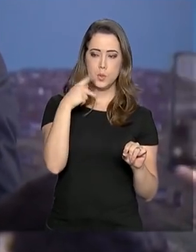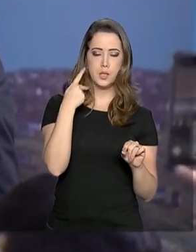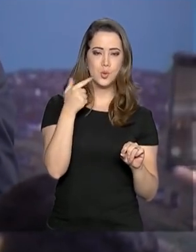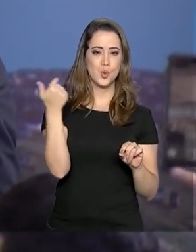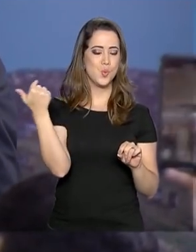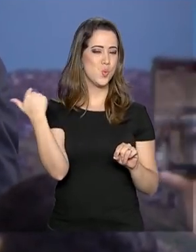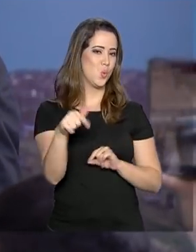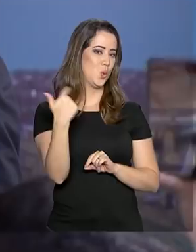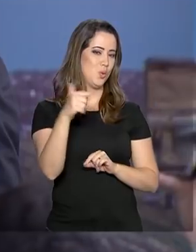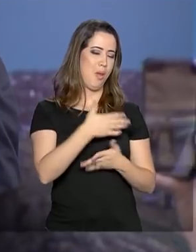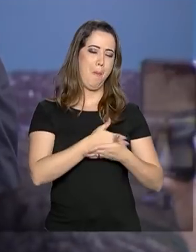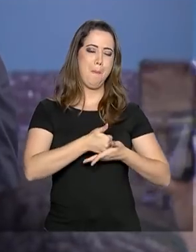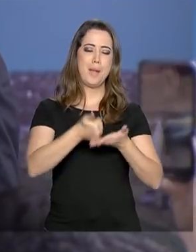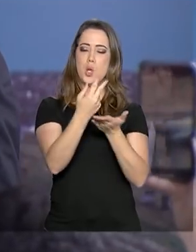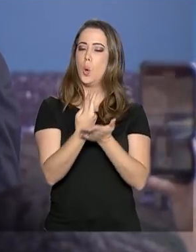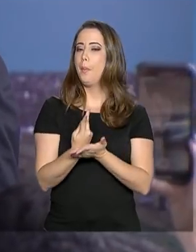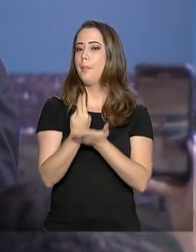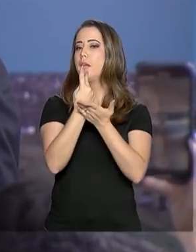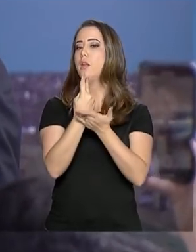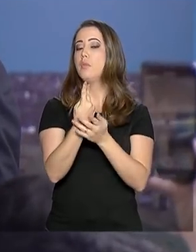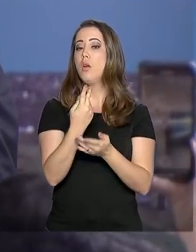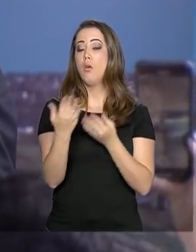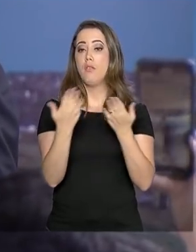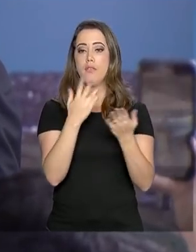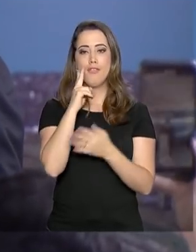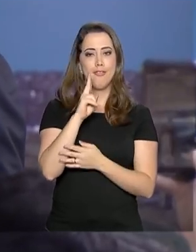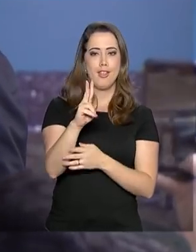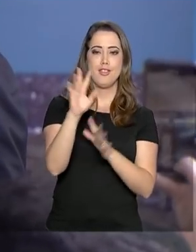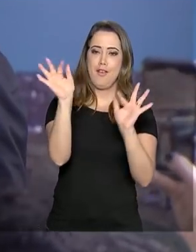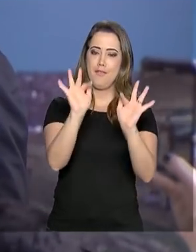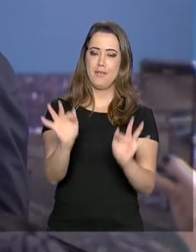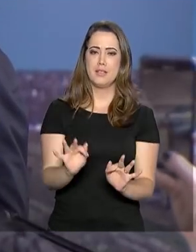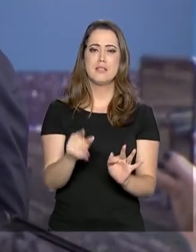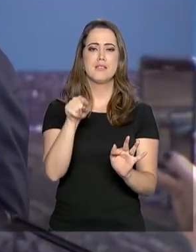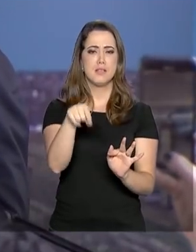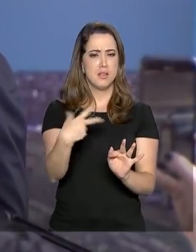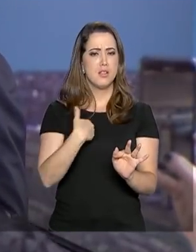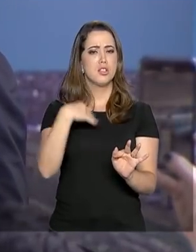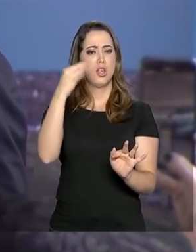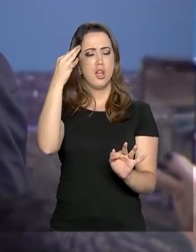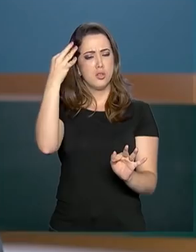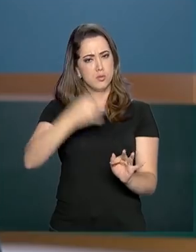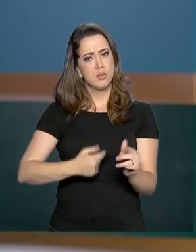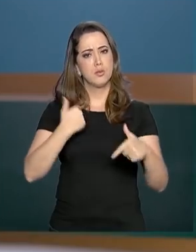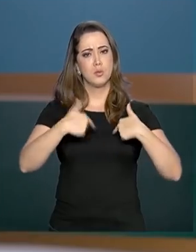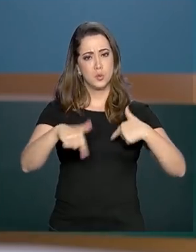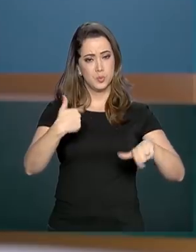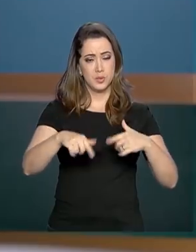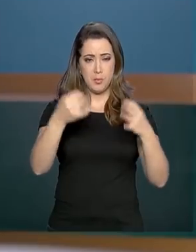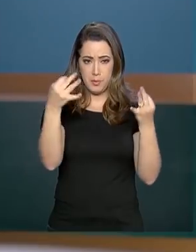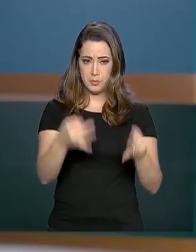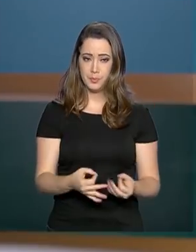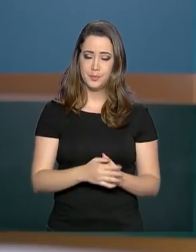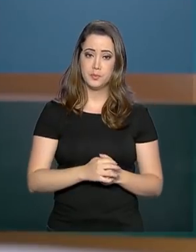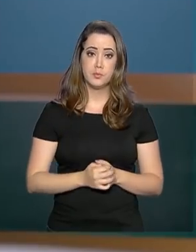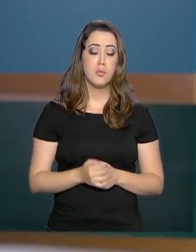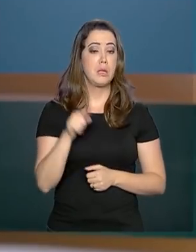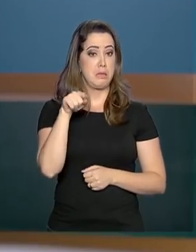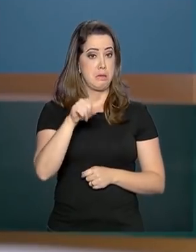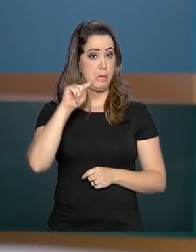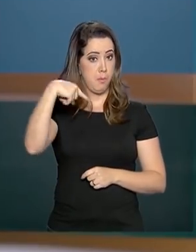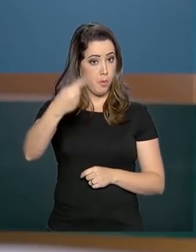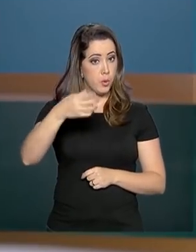existe prêmio maior do que a satisfação do dever cumprido. E daqui a pouco, em